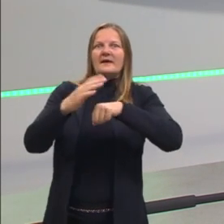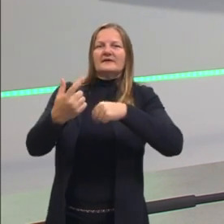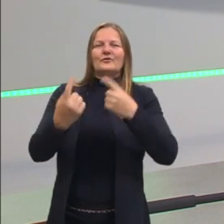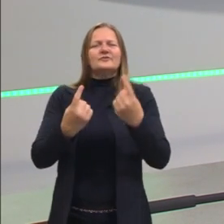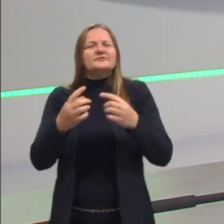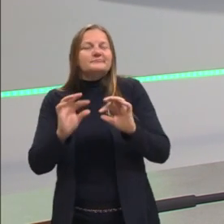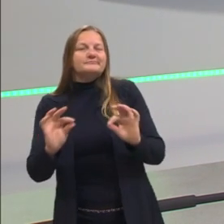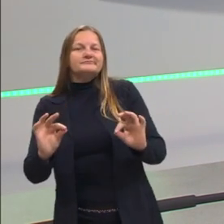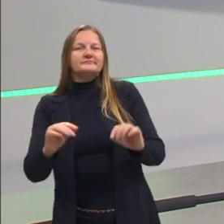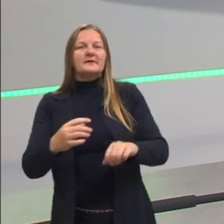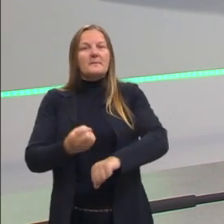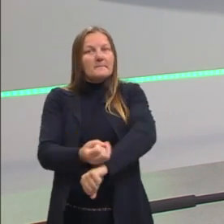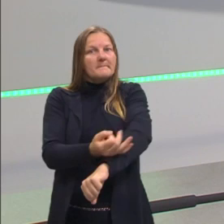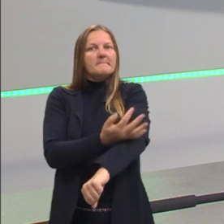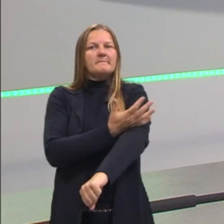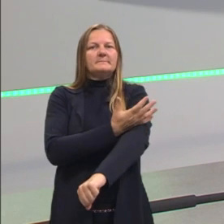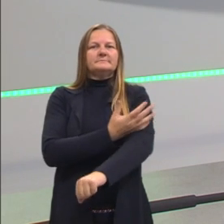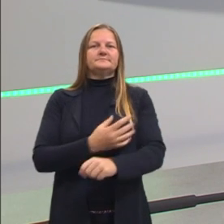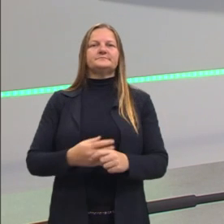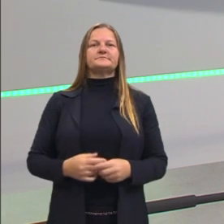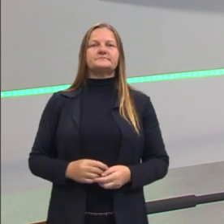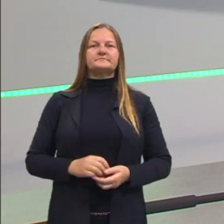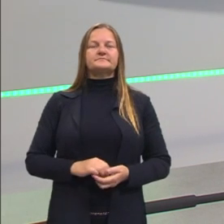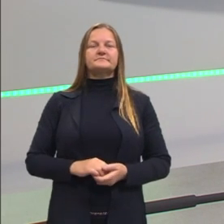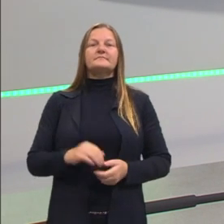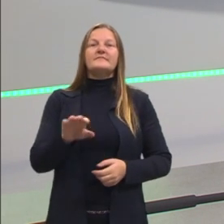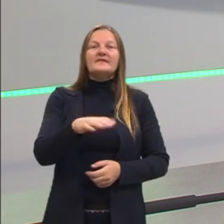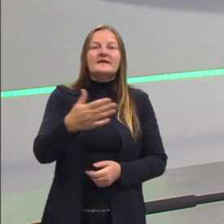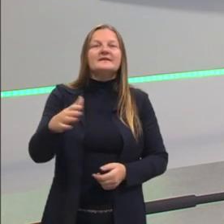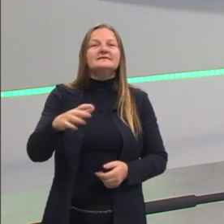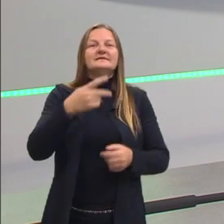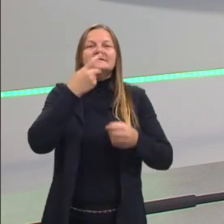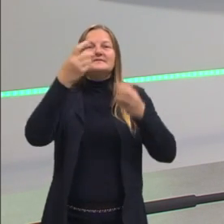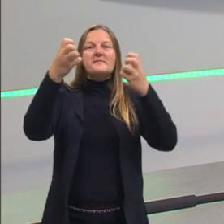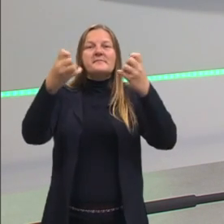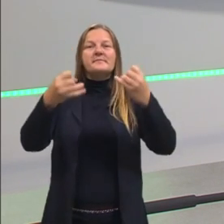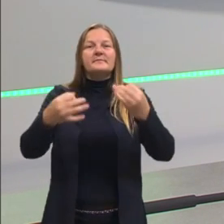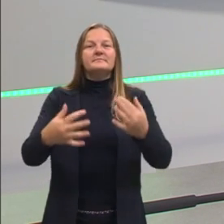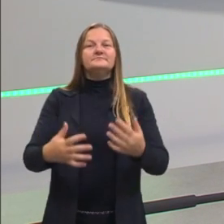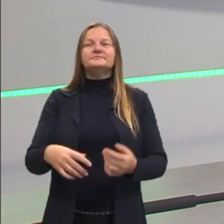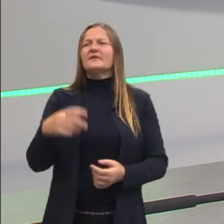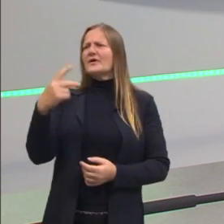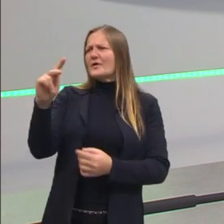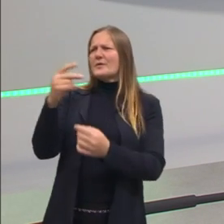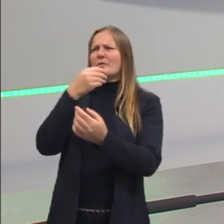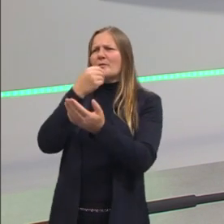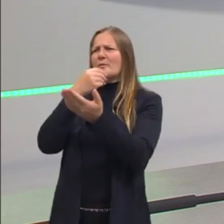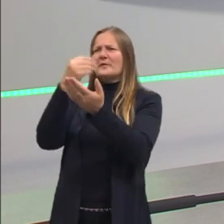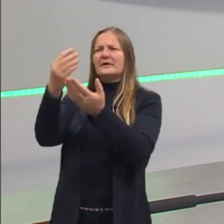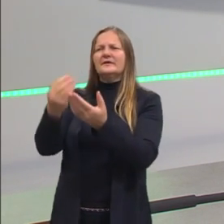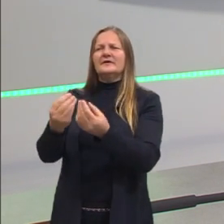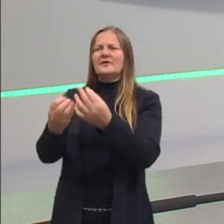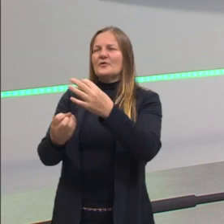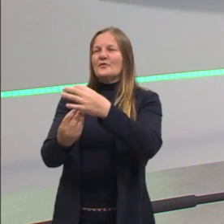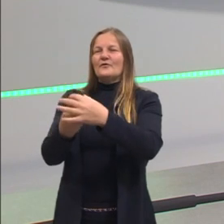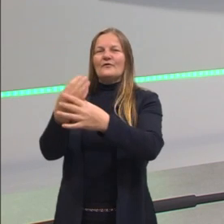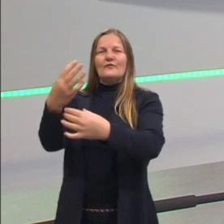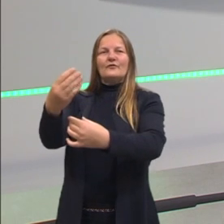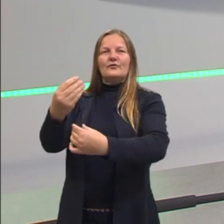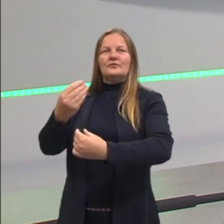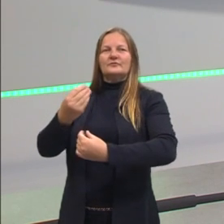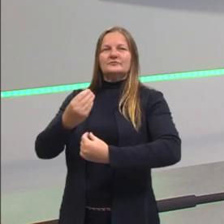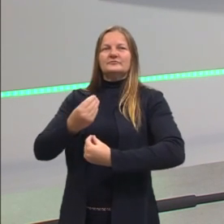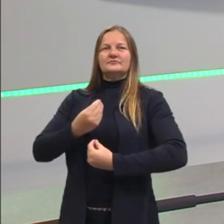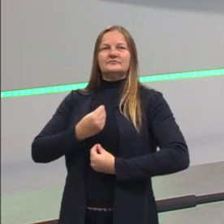agem mais pelo emocional. E às vezes a gente diz assim, o fulaninho me deu flores, como ele é